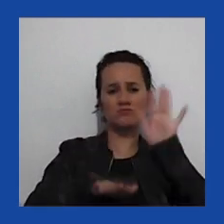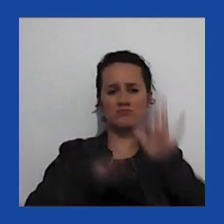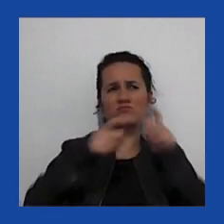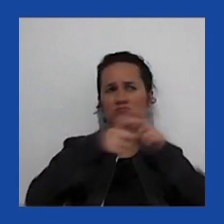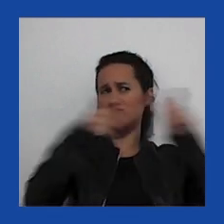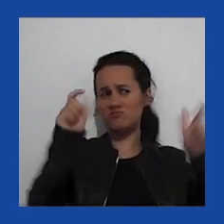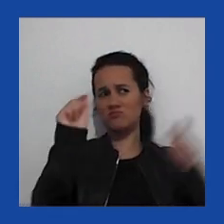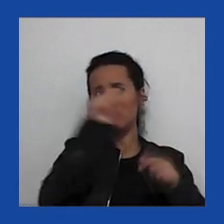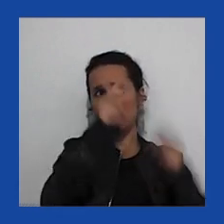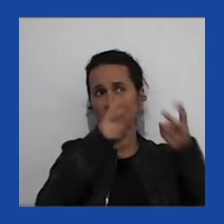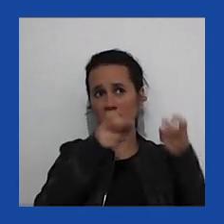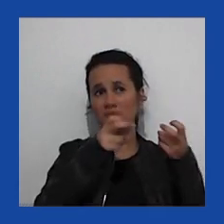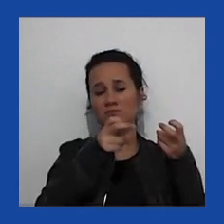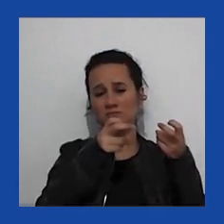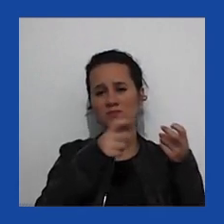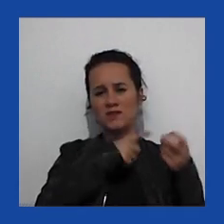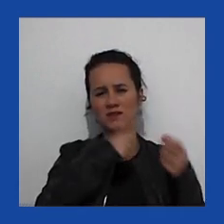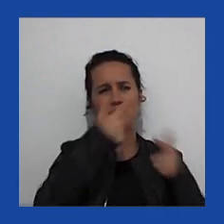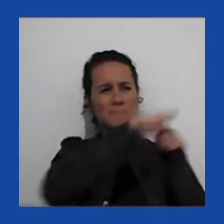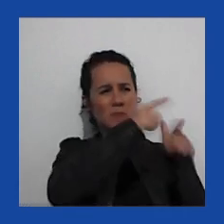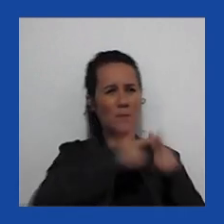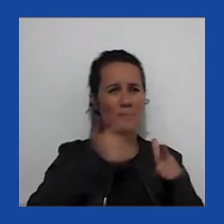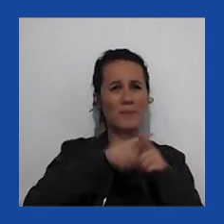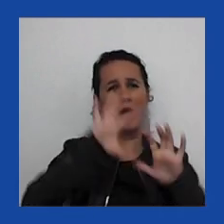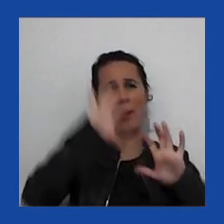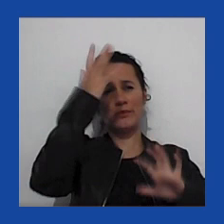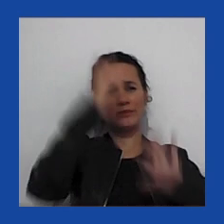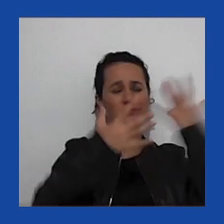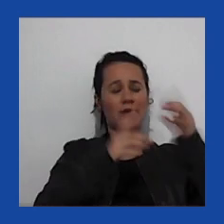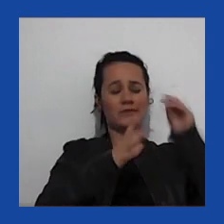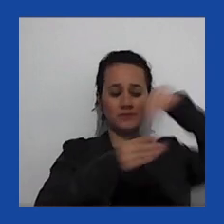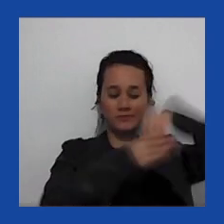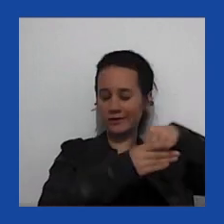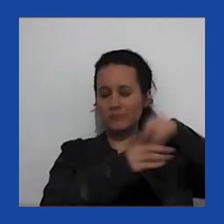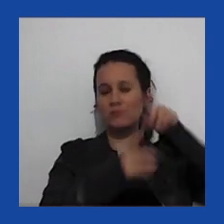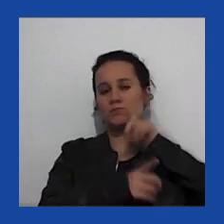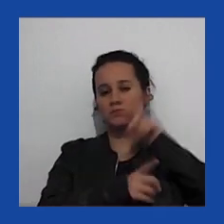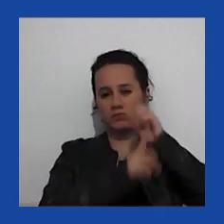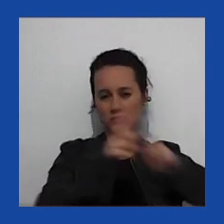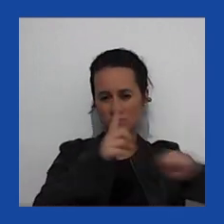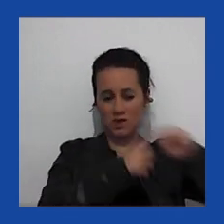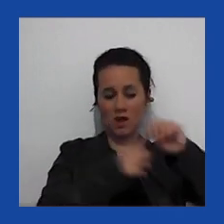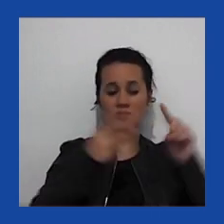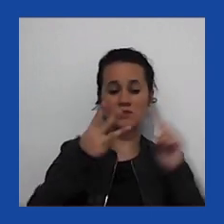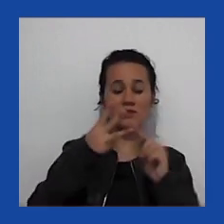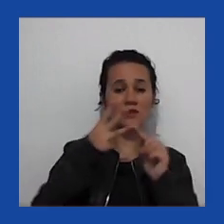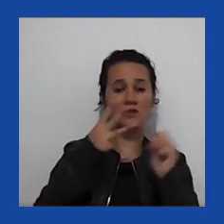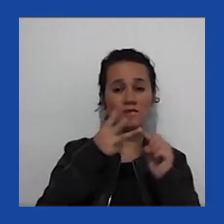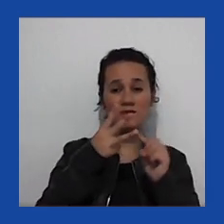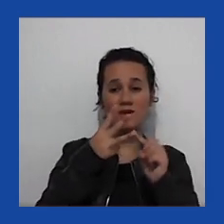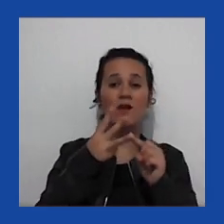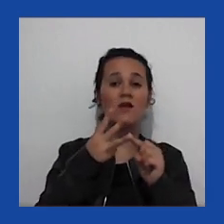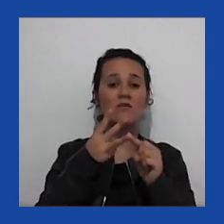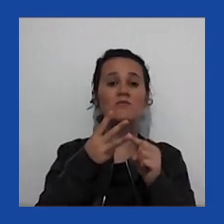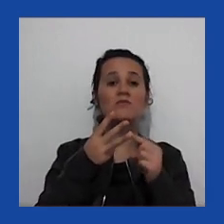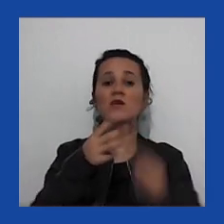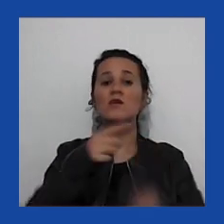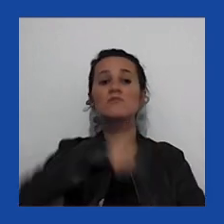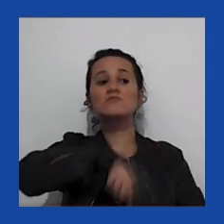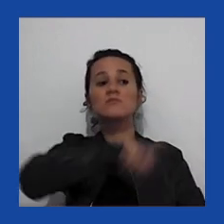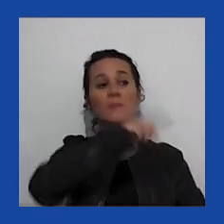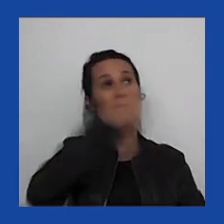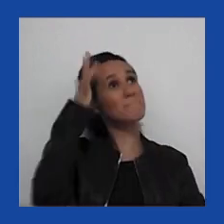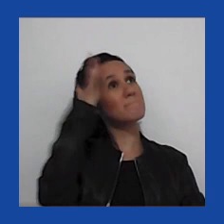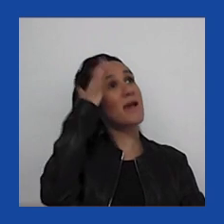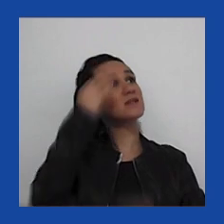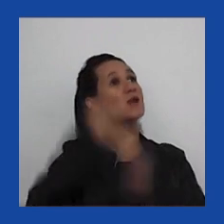sobre vários problemas na sociedade americana e terceiro ponto, a maneira dele pensar na